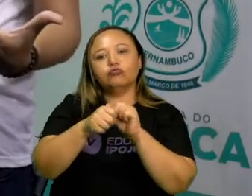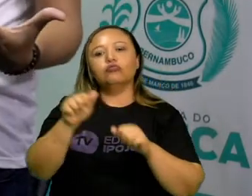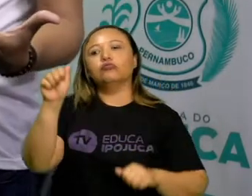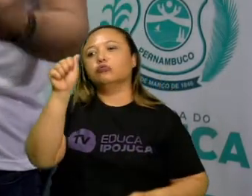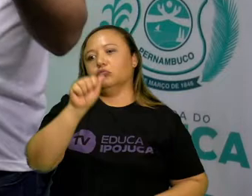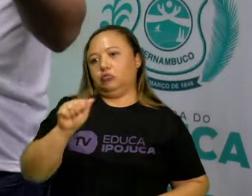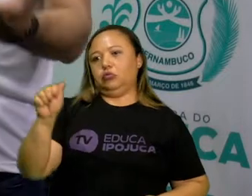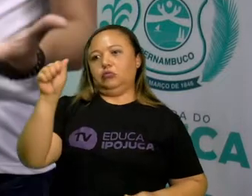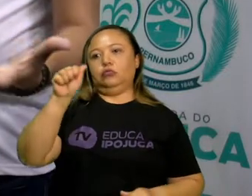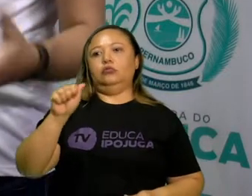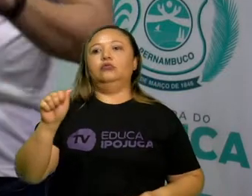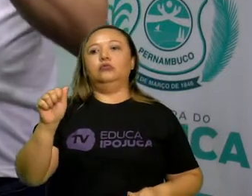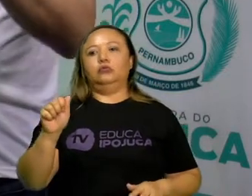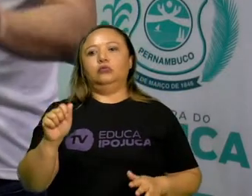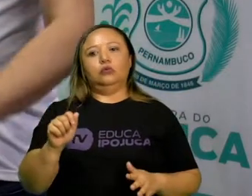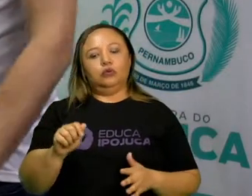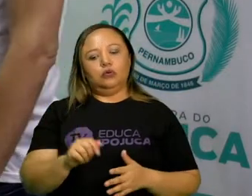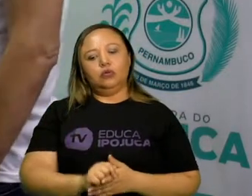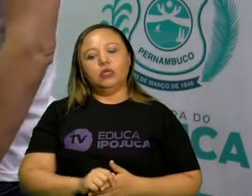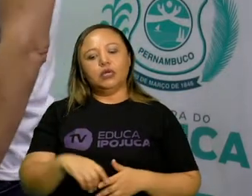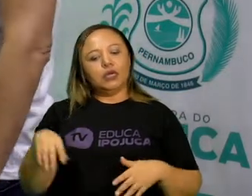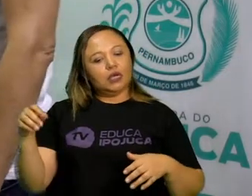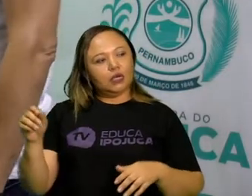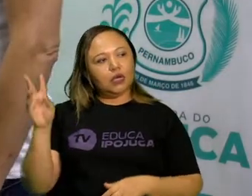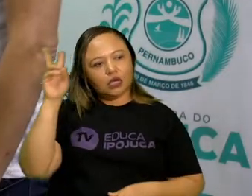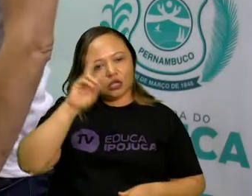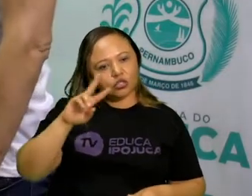Bertolt Brecht, um alemão maravilhoso.